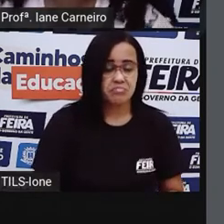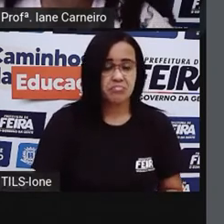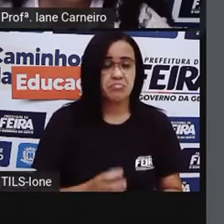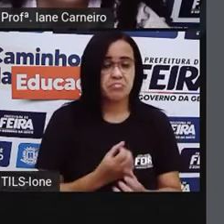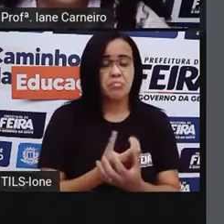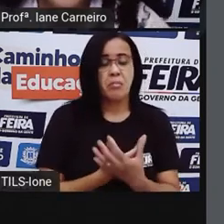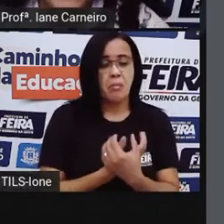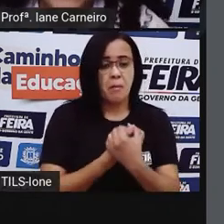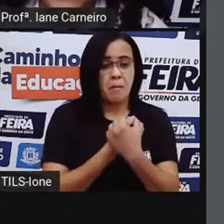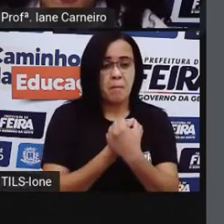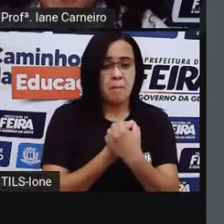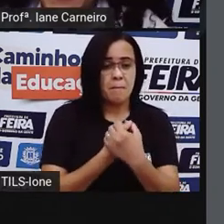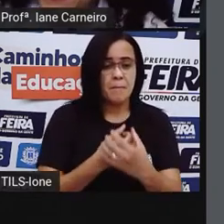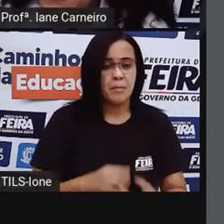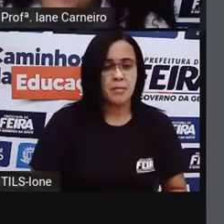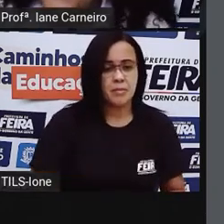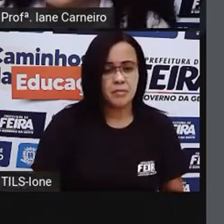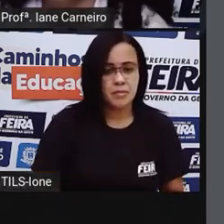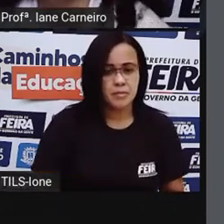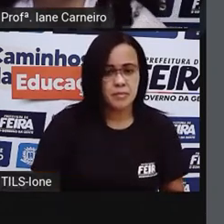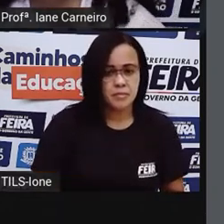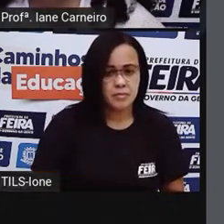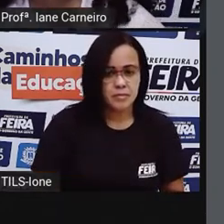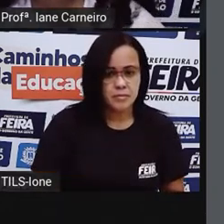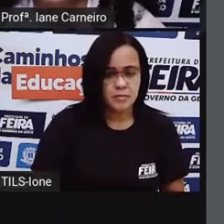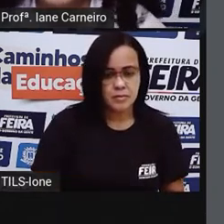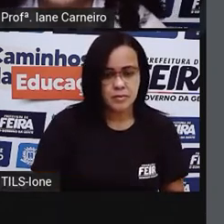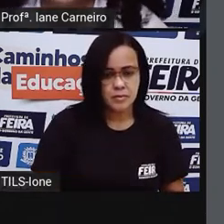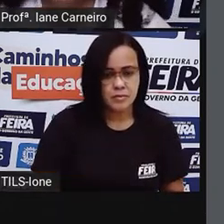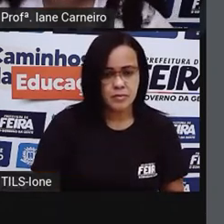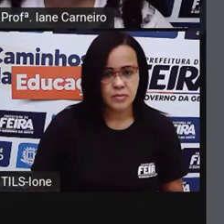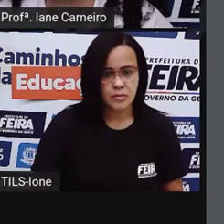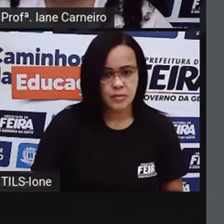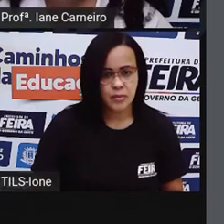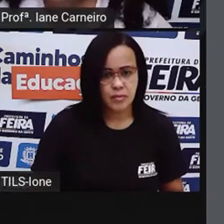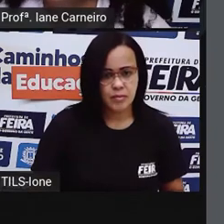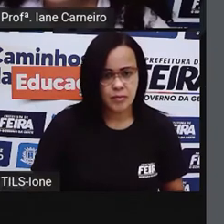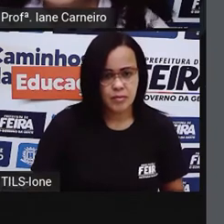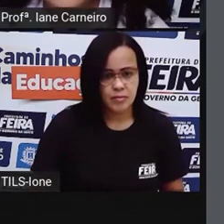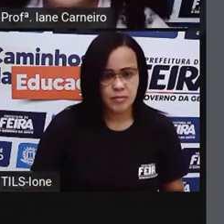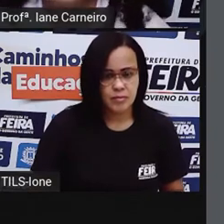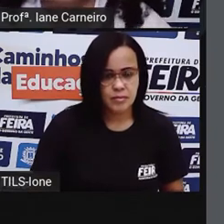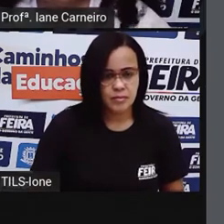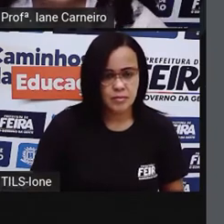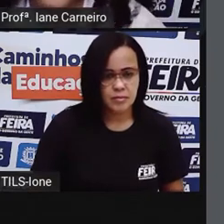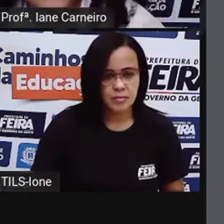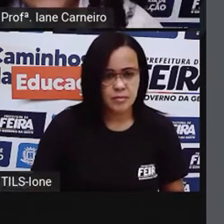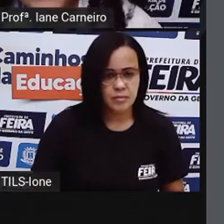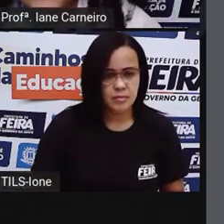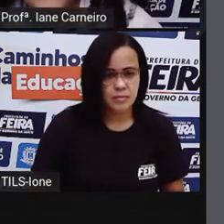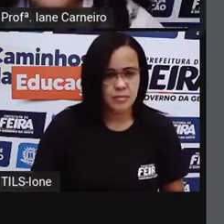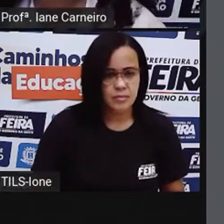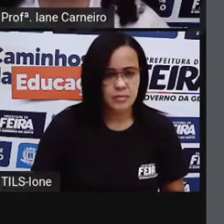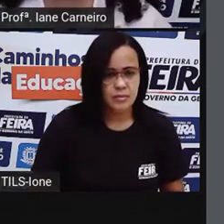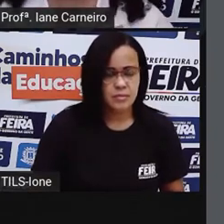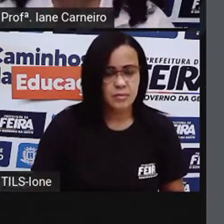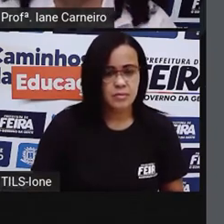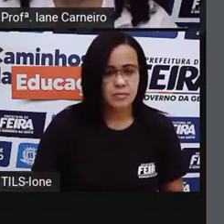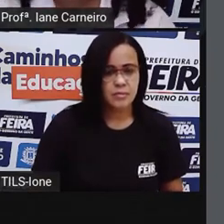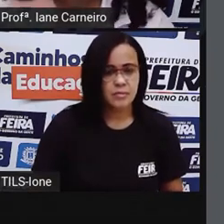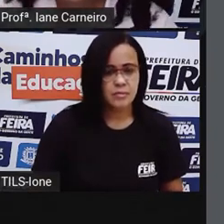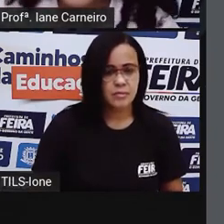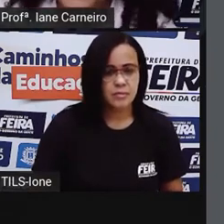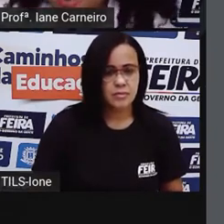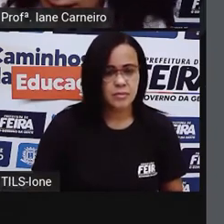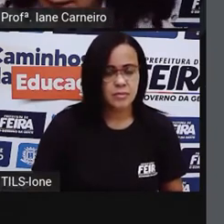Vens também comer livros? Perguntou o aflito rei. Se vieres com tal atenção, já